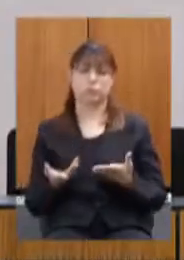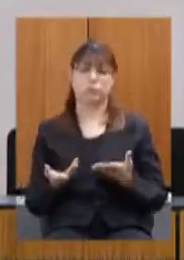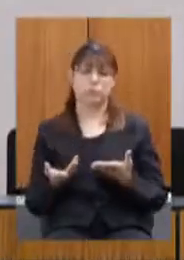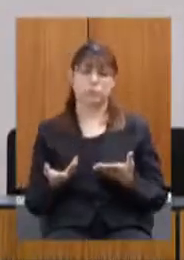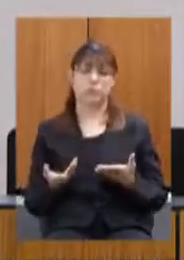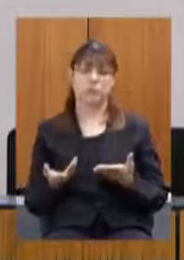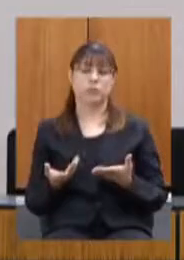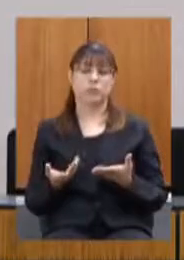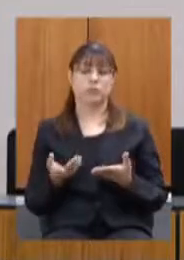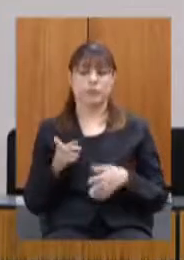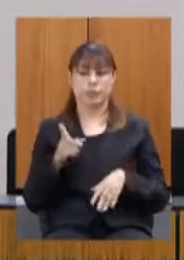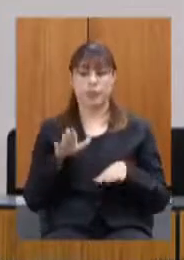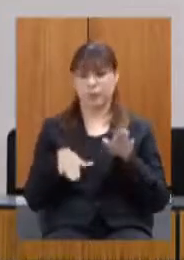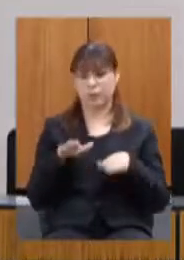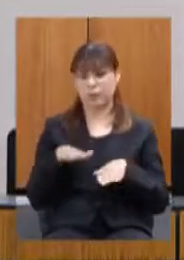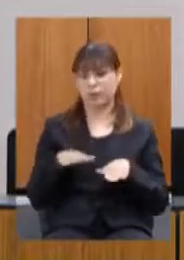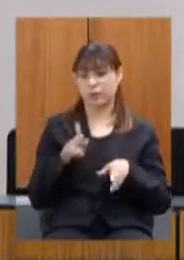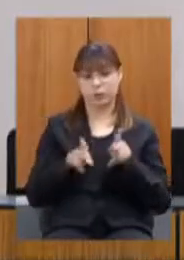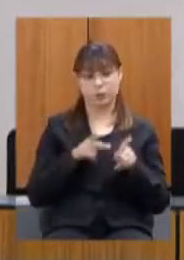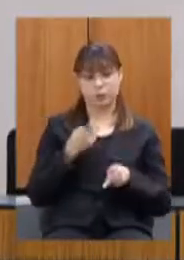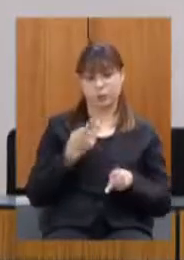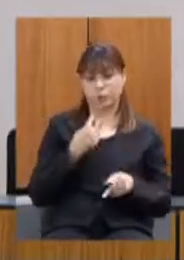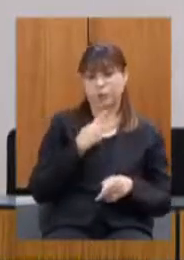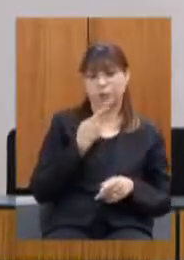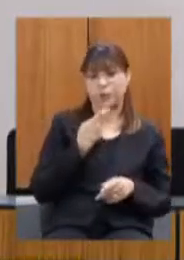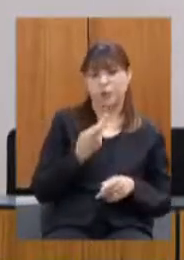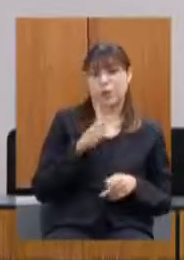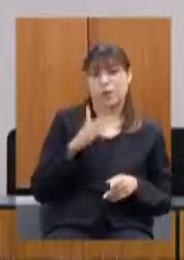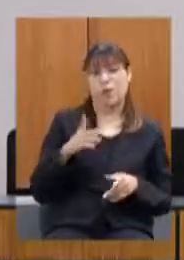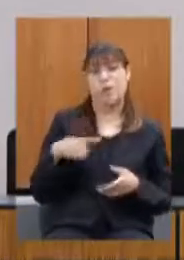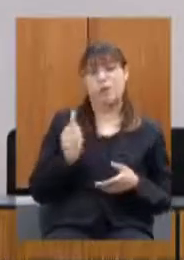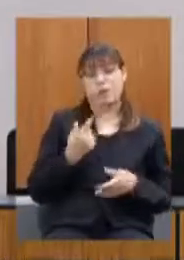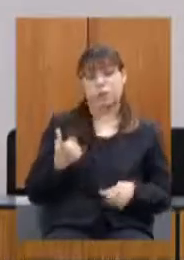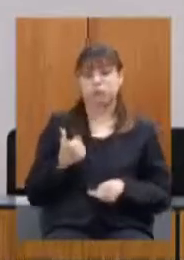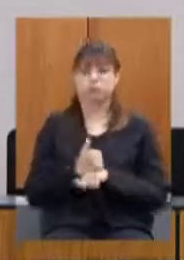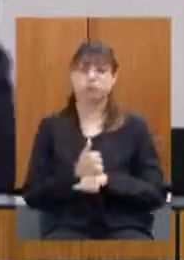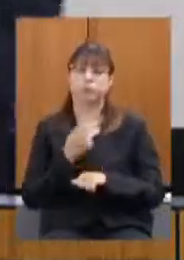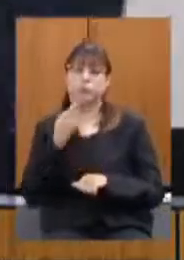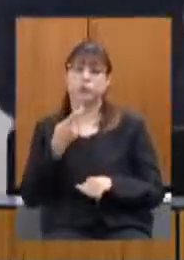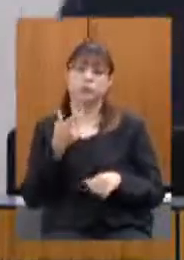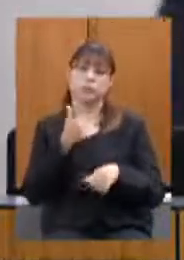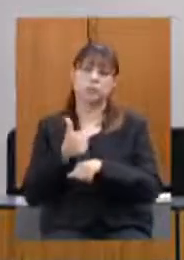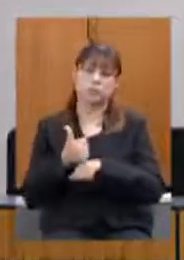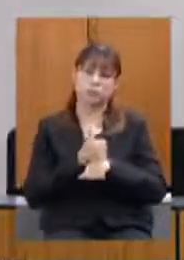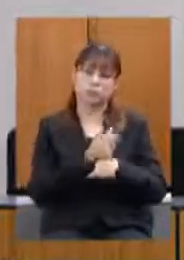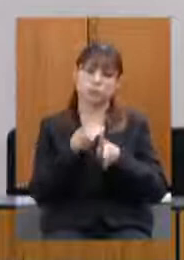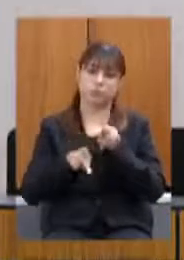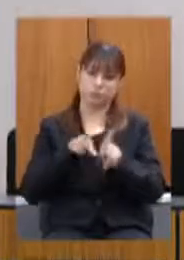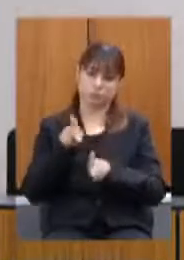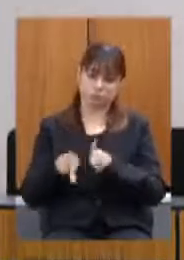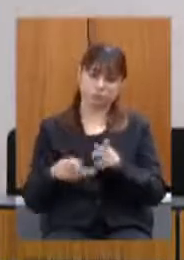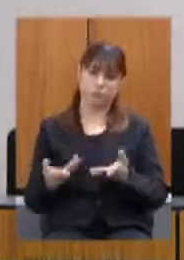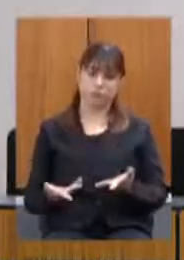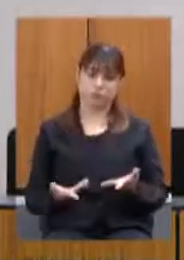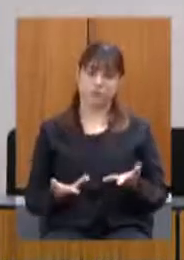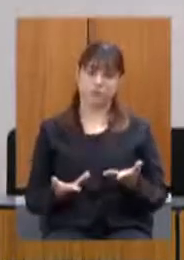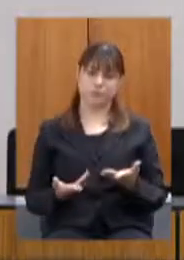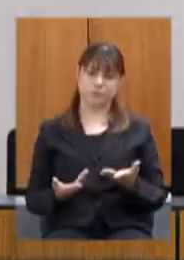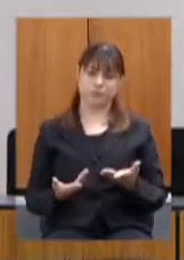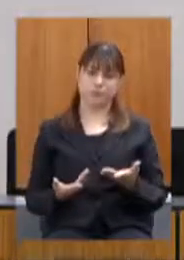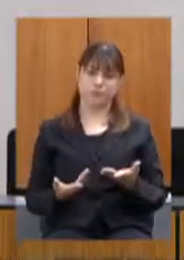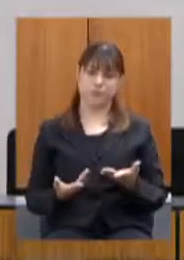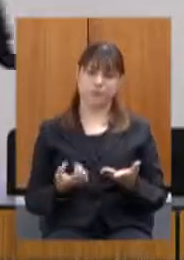aqui é a voz que o povo tem de cada deputado de cada deputada nos últimos dias